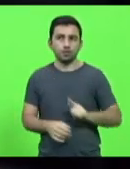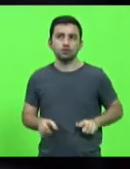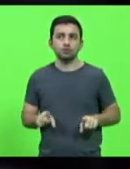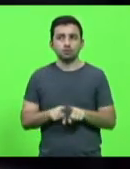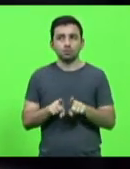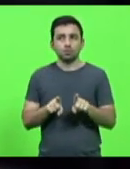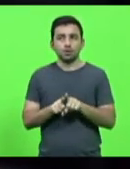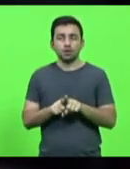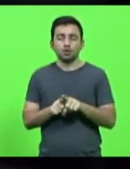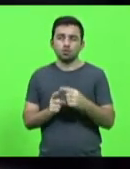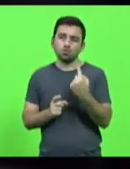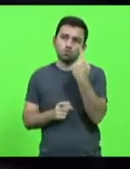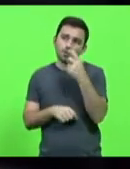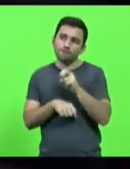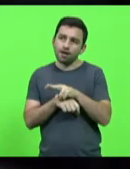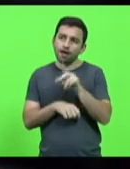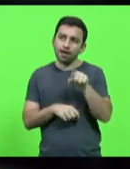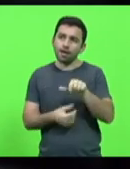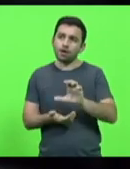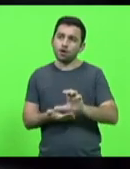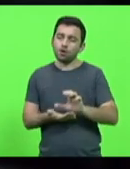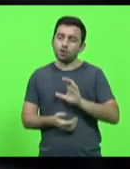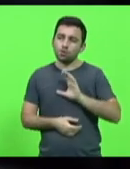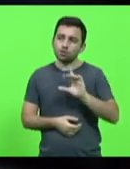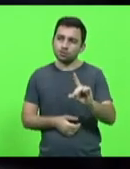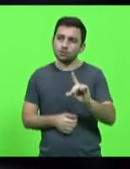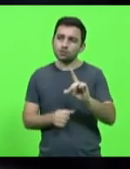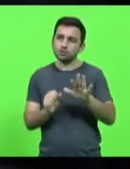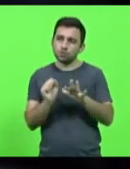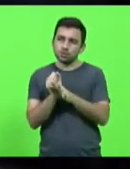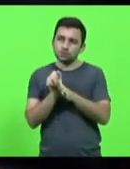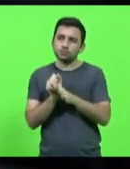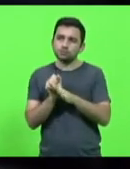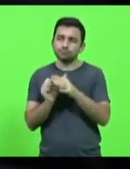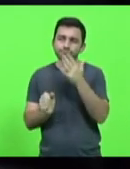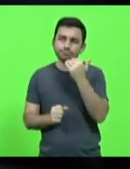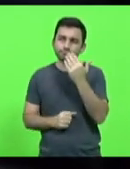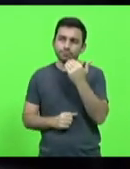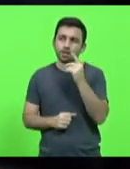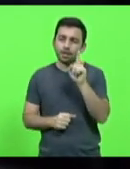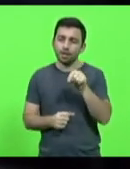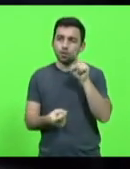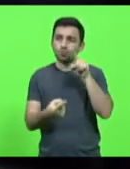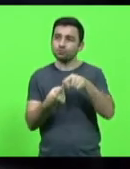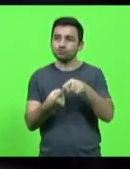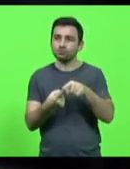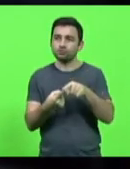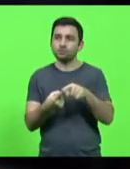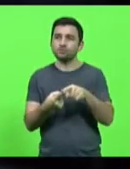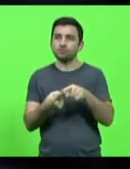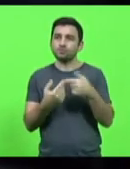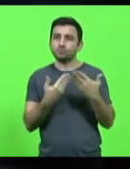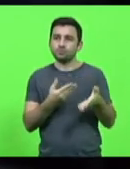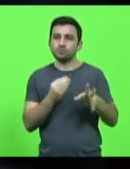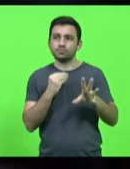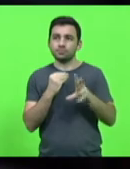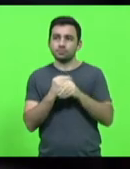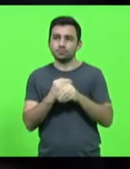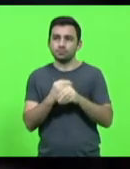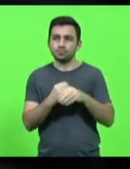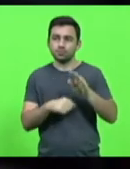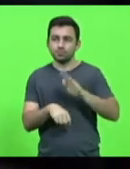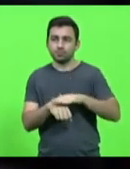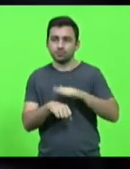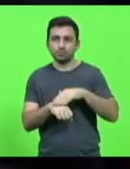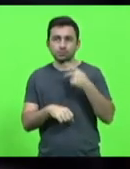vaga para a Coordenadoria de Segurança Alimentar, que, por fim, era o objetivo da emenda apresentada pelo deputado